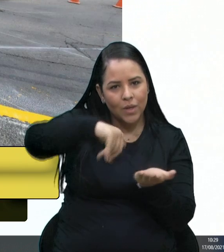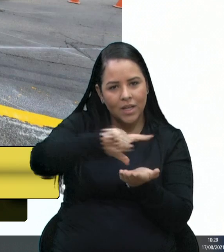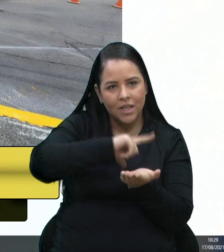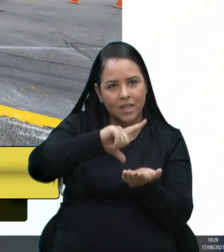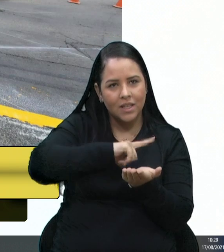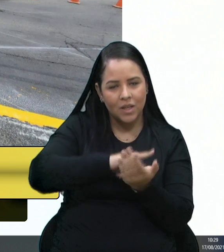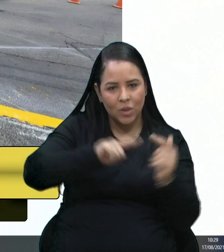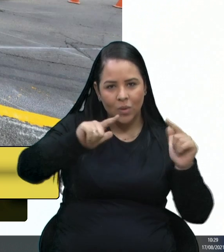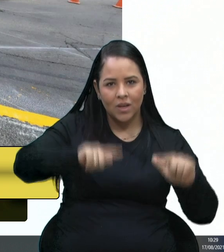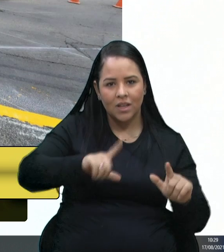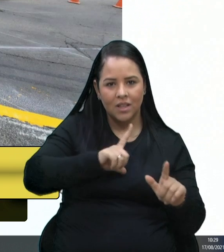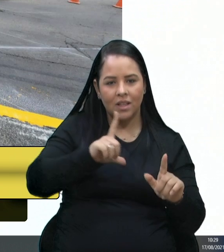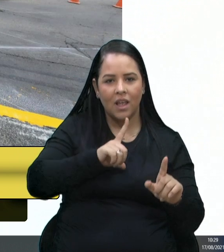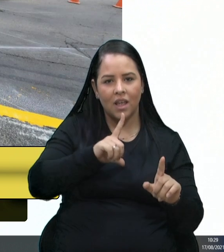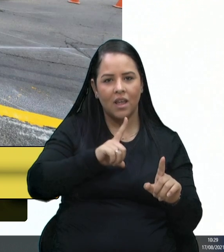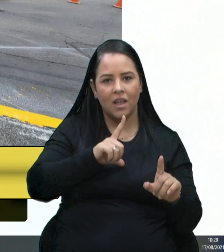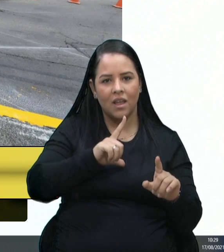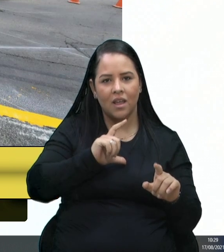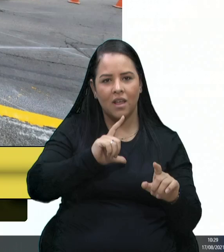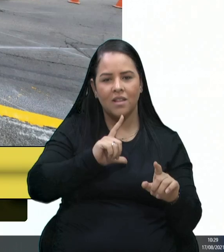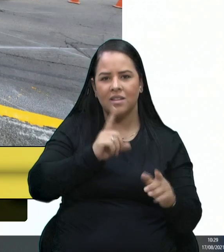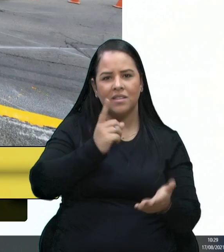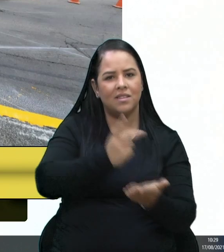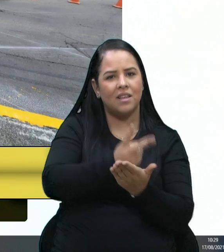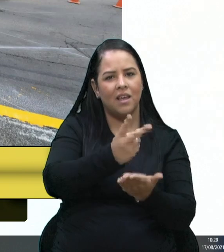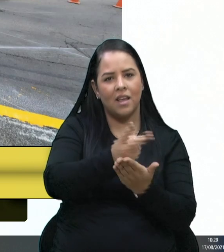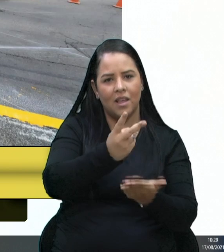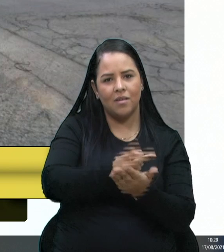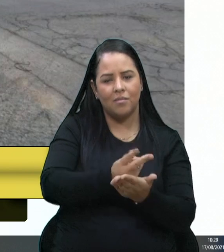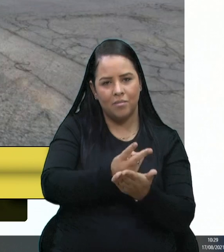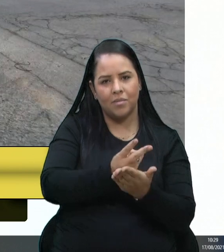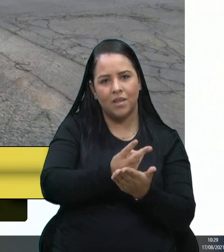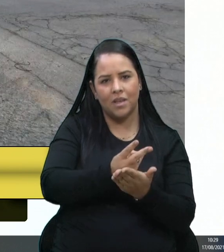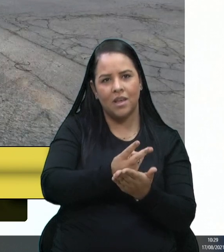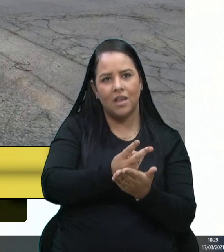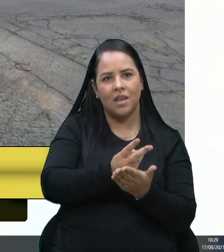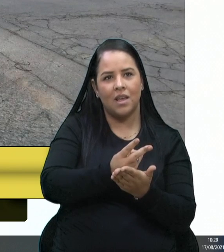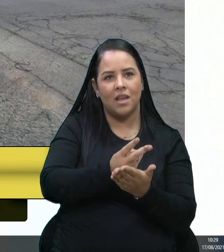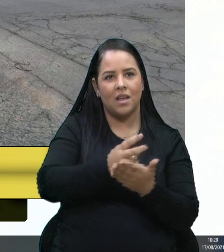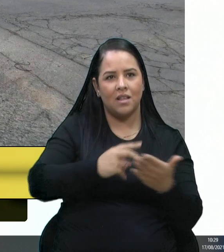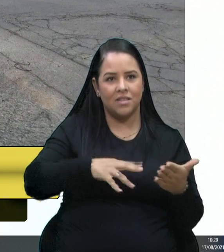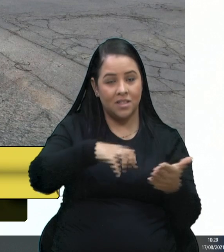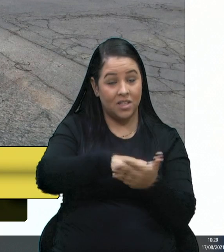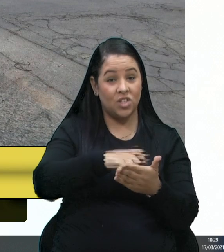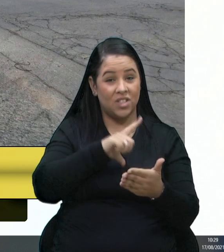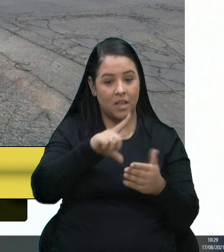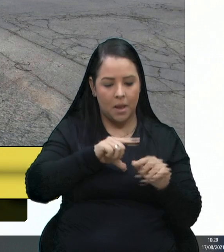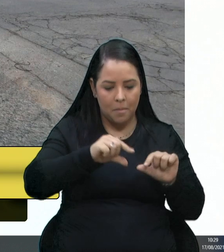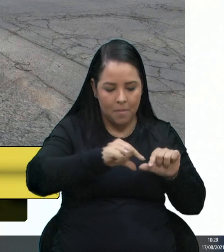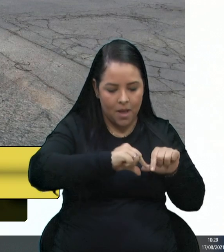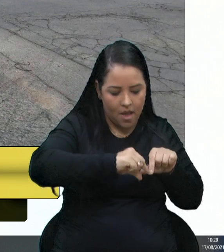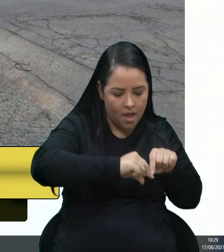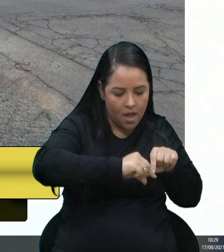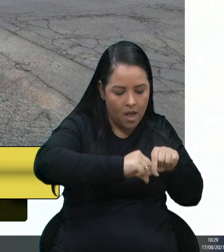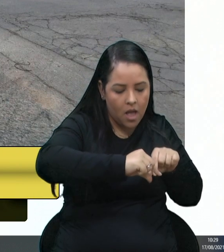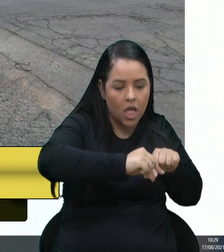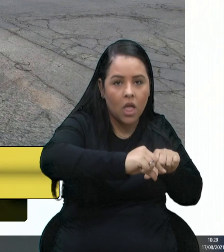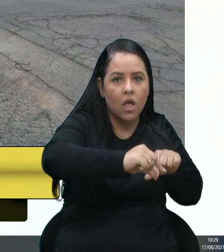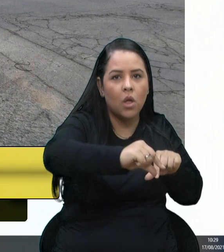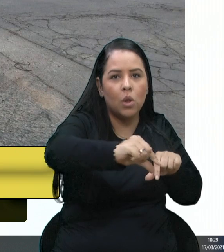ocorre o encontro de correntes de tráfego. É a primeira demarcação em toda a extensão da 116.